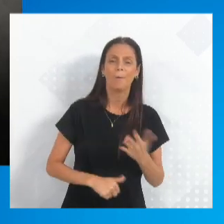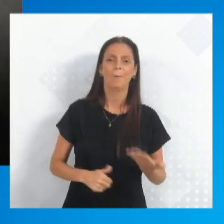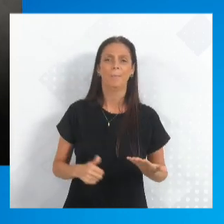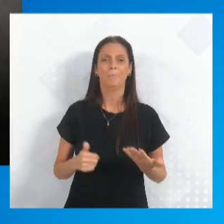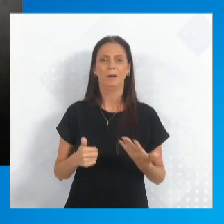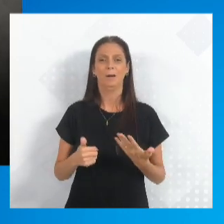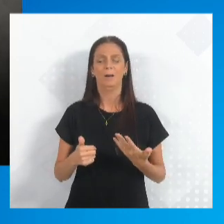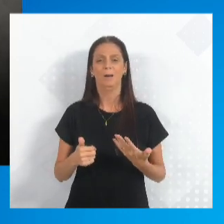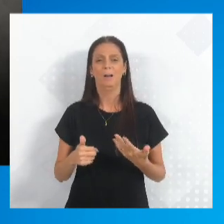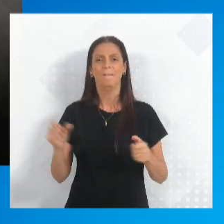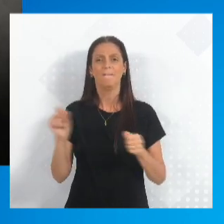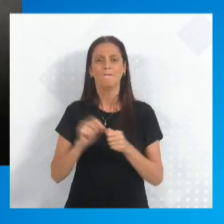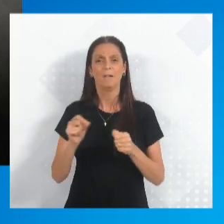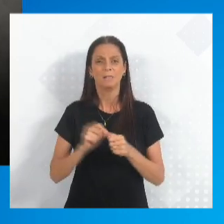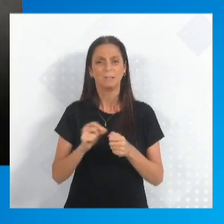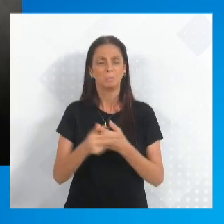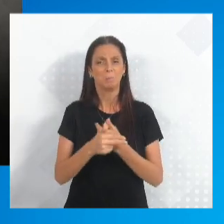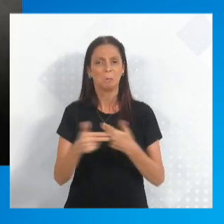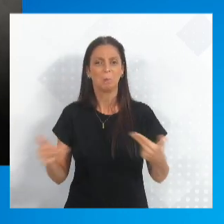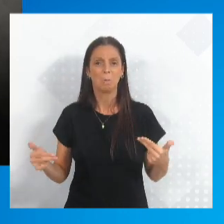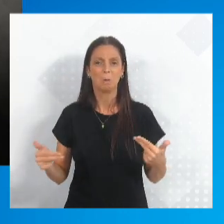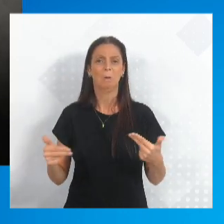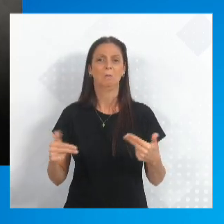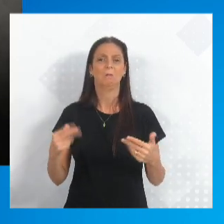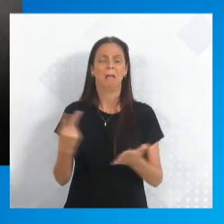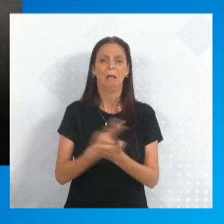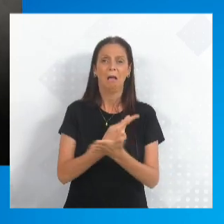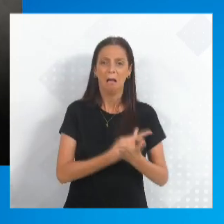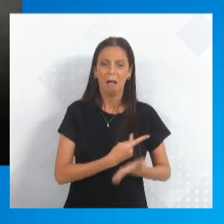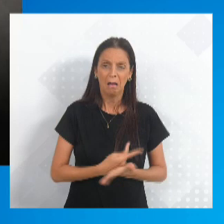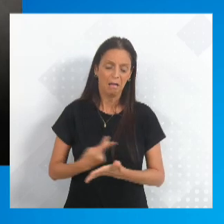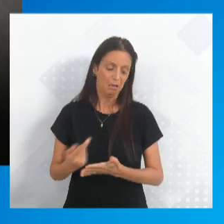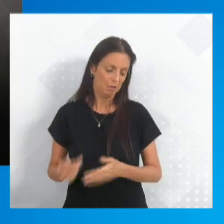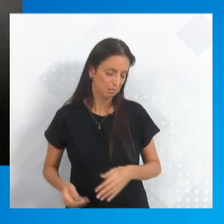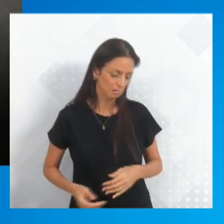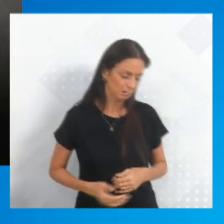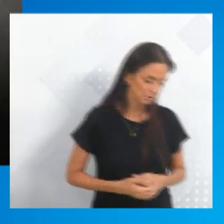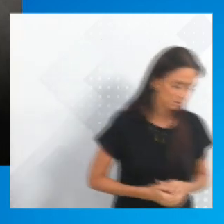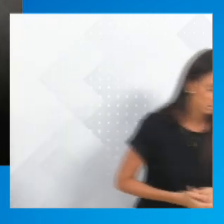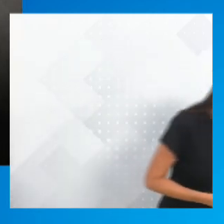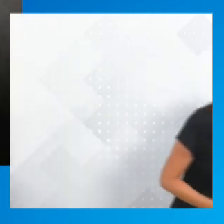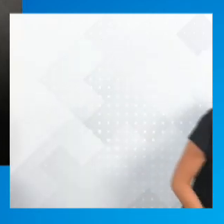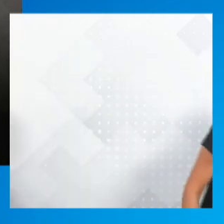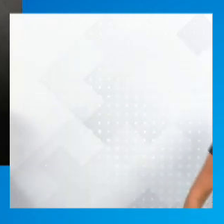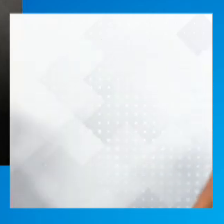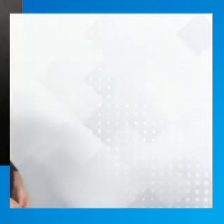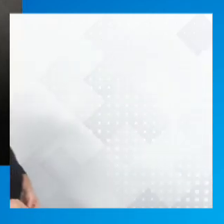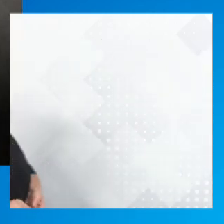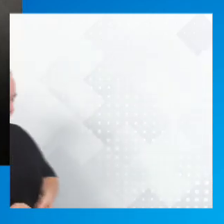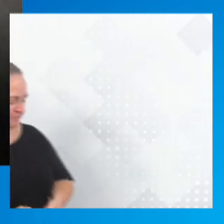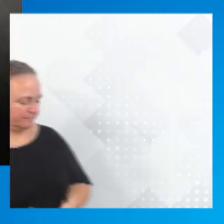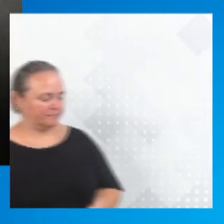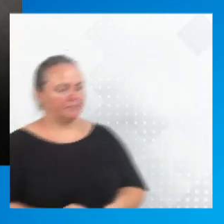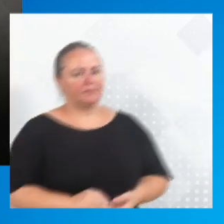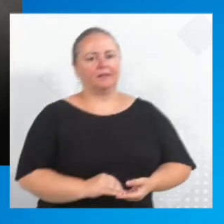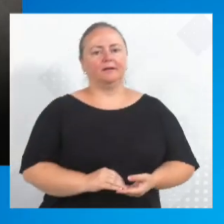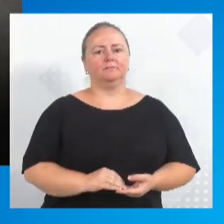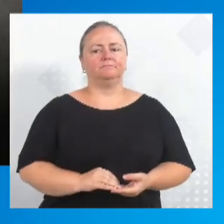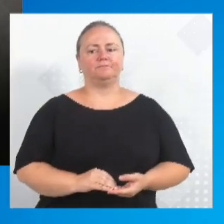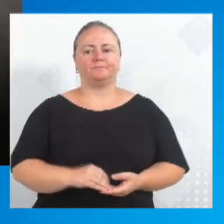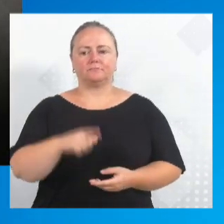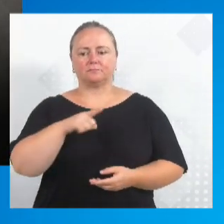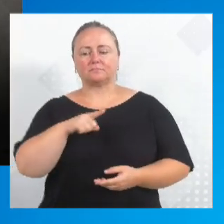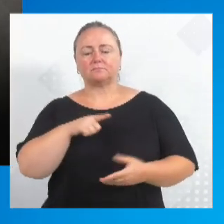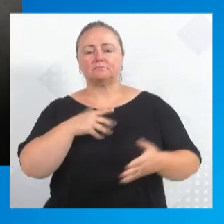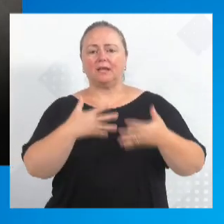fazendo o que realmente a gente não quer, contramão de tudo. Um belo terminal que foi